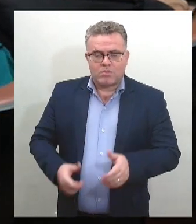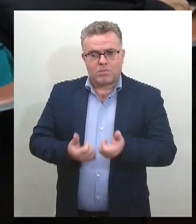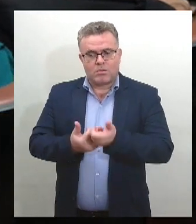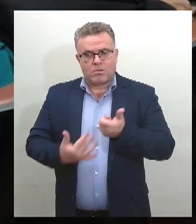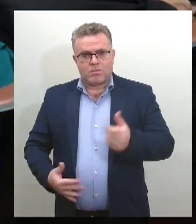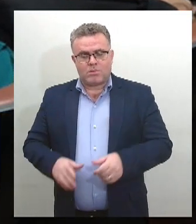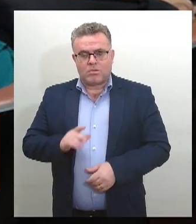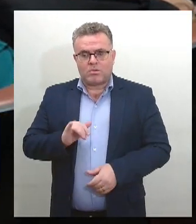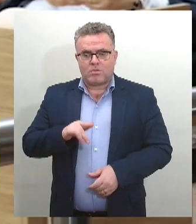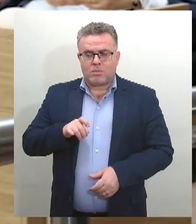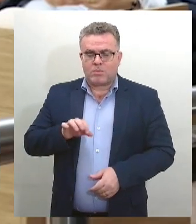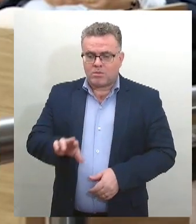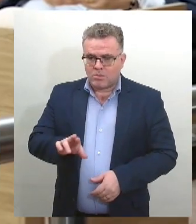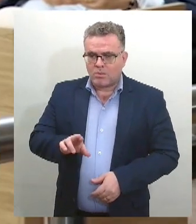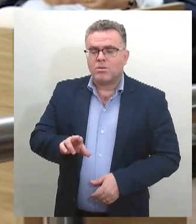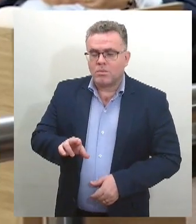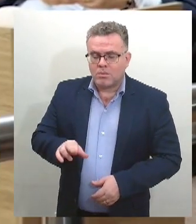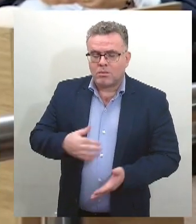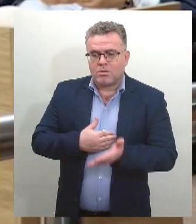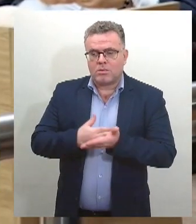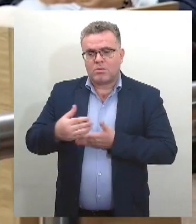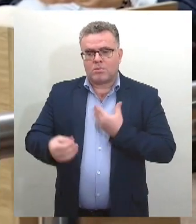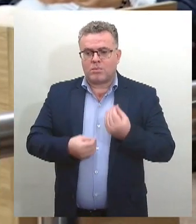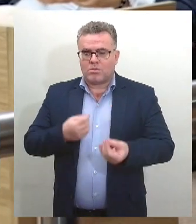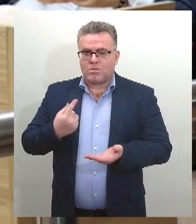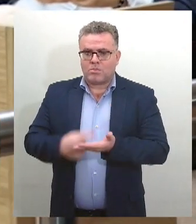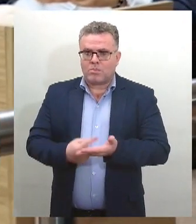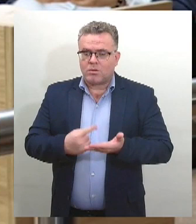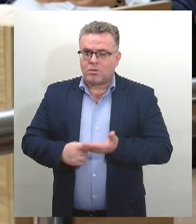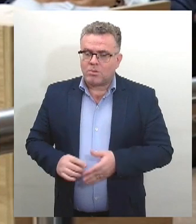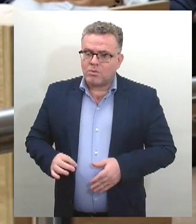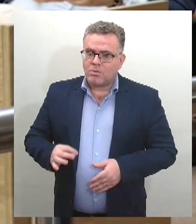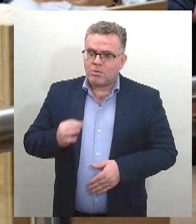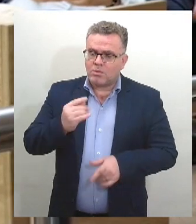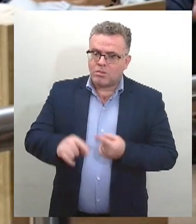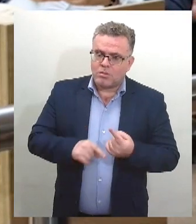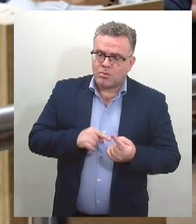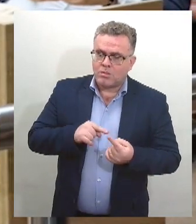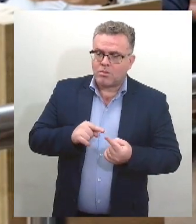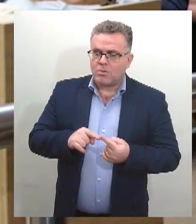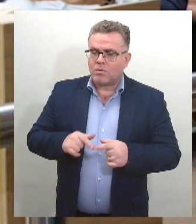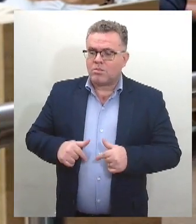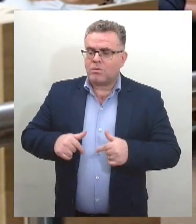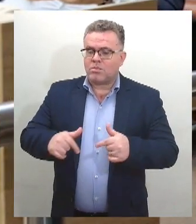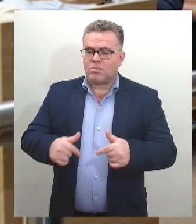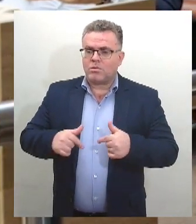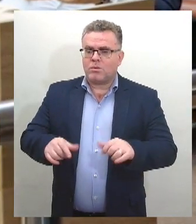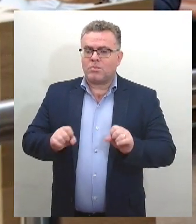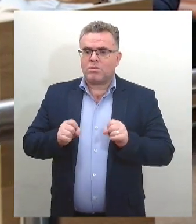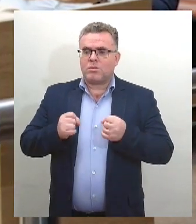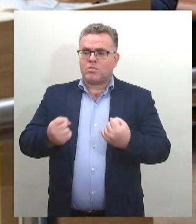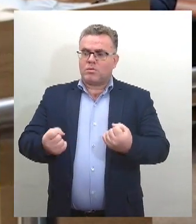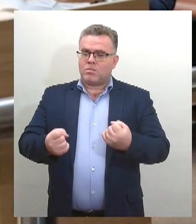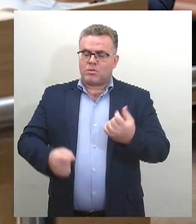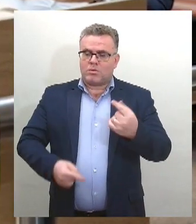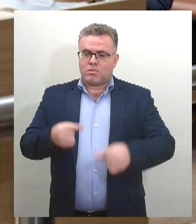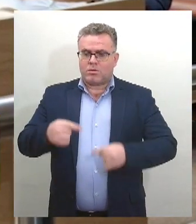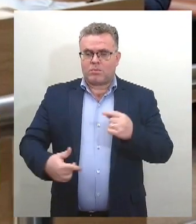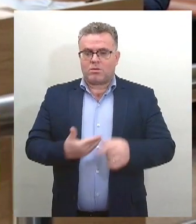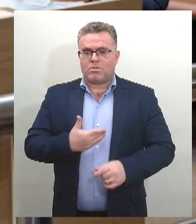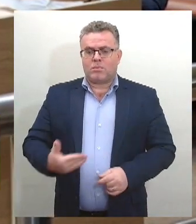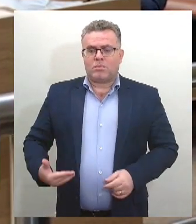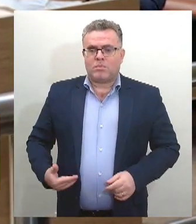a iniciativa é uma construção coletiva com foco em ações no fortalecimento de políticas públicas. As técnicas,